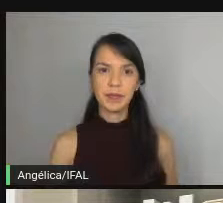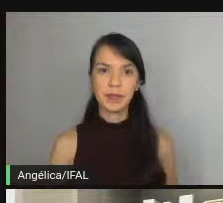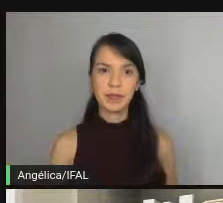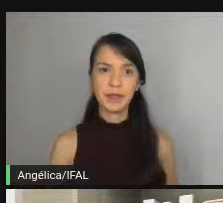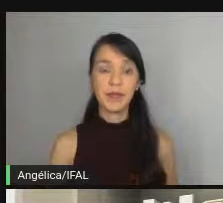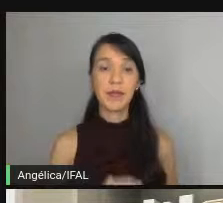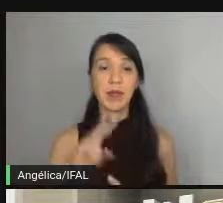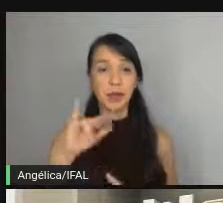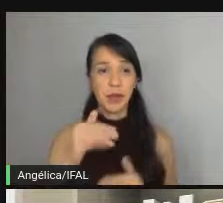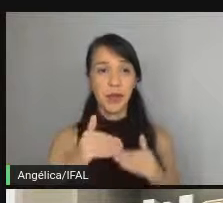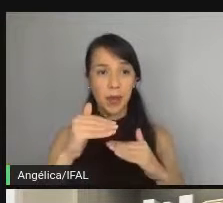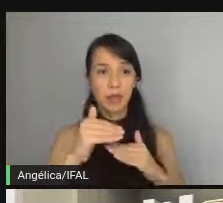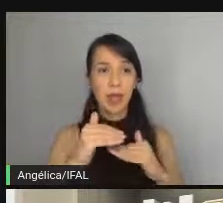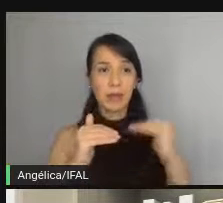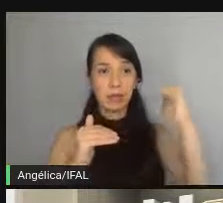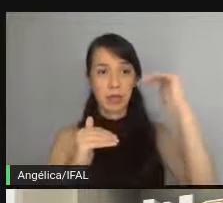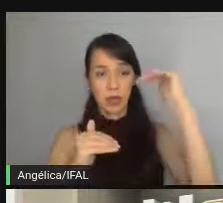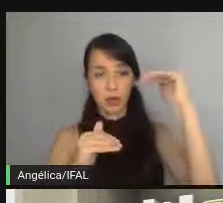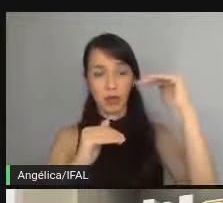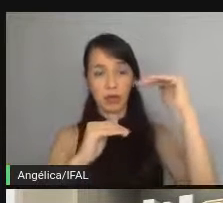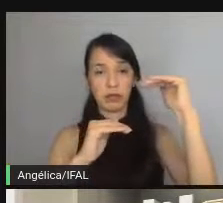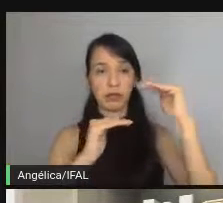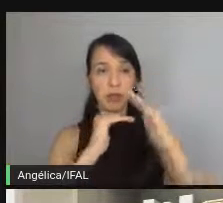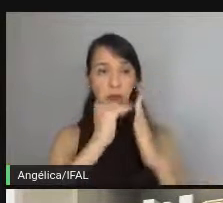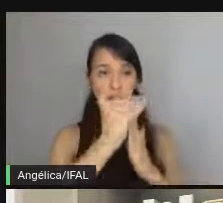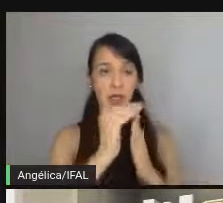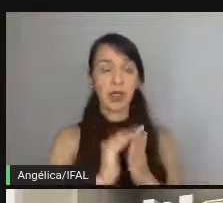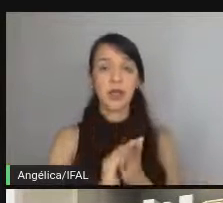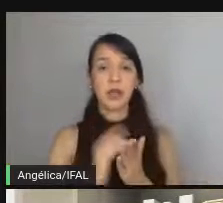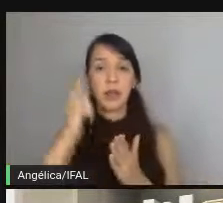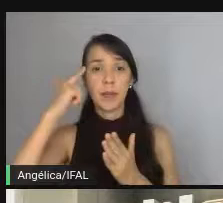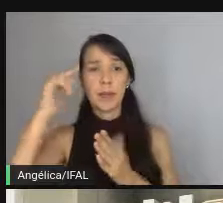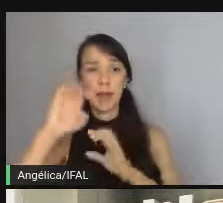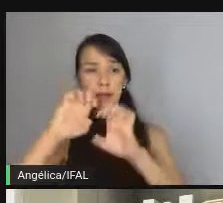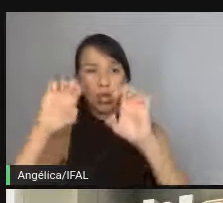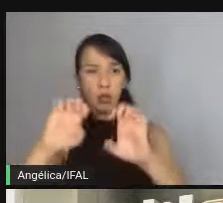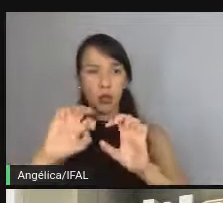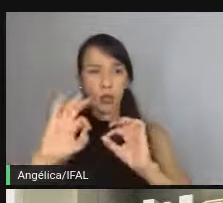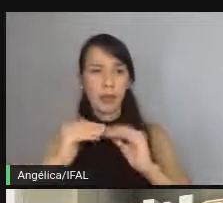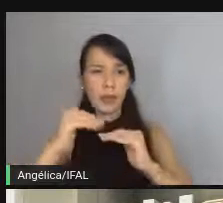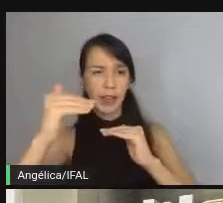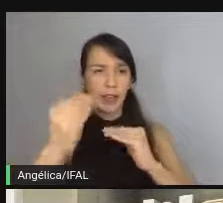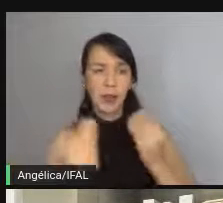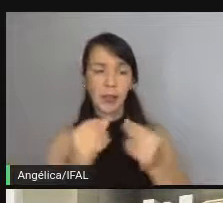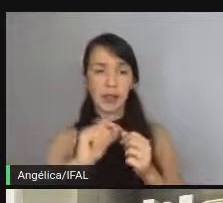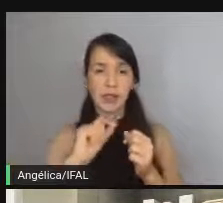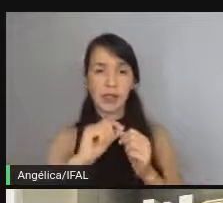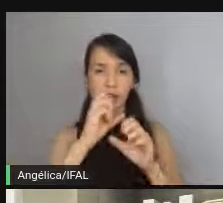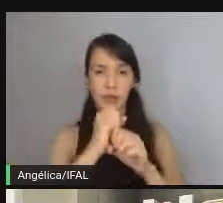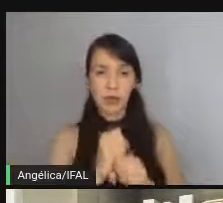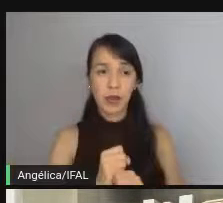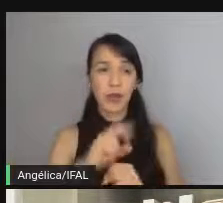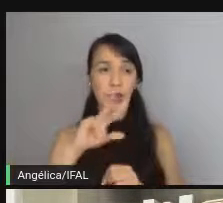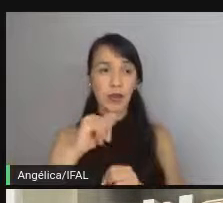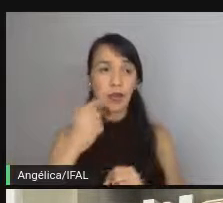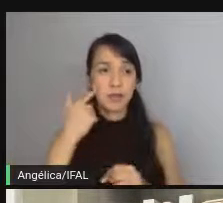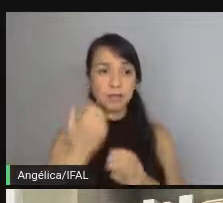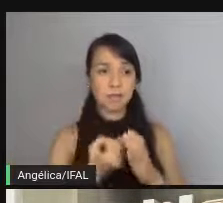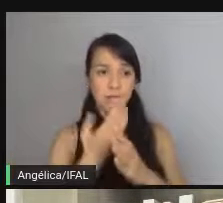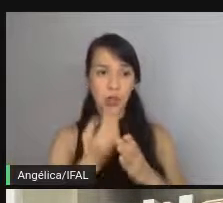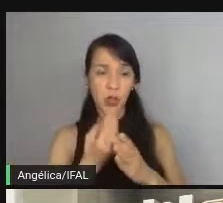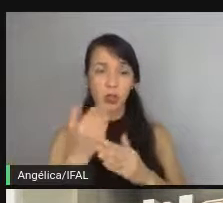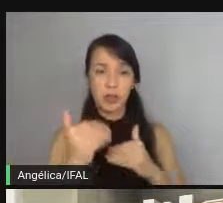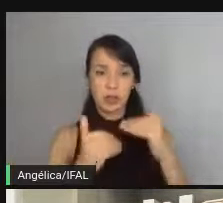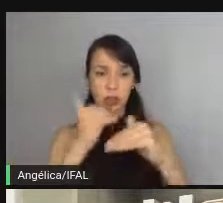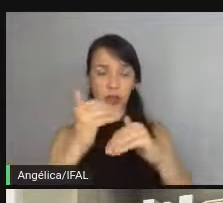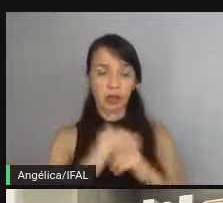Então, a gente vai iniciar pelo topo, a gente vai iniciar sem pensar muito na estrutura frente, como é que deve ser feito os cálculos, a gente vai descobrindo ao